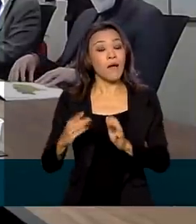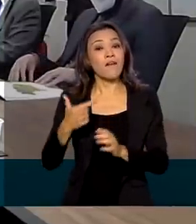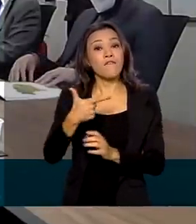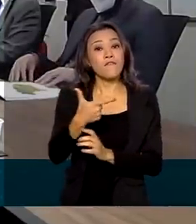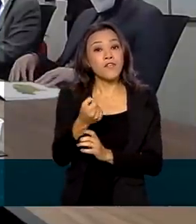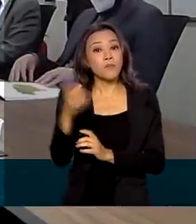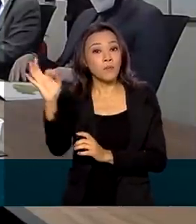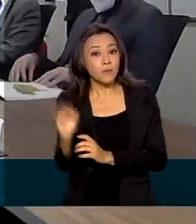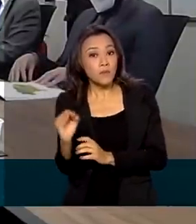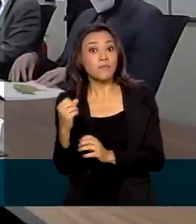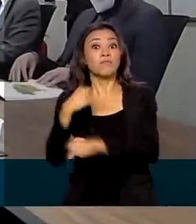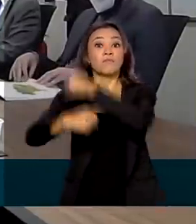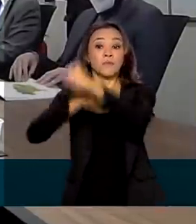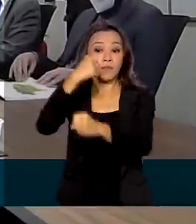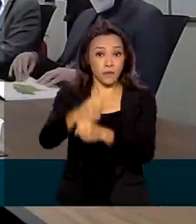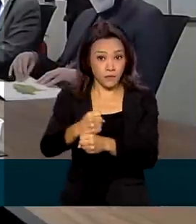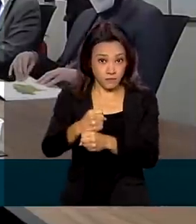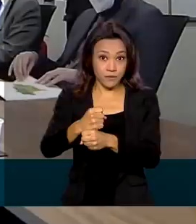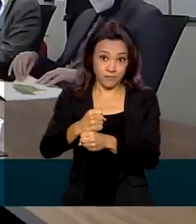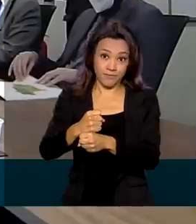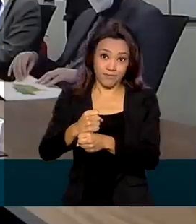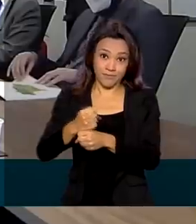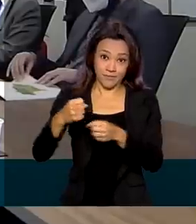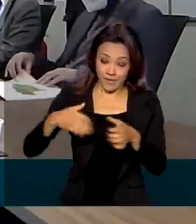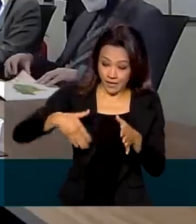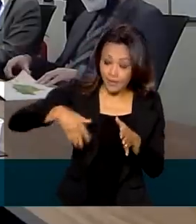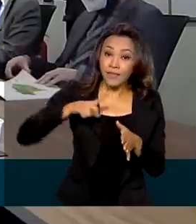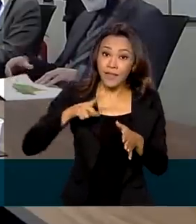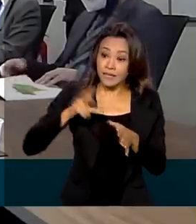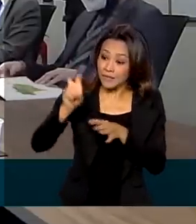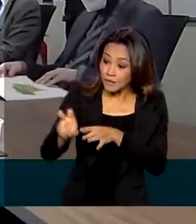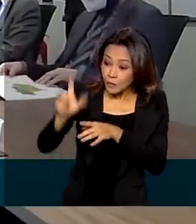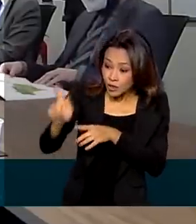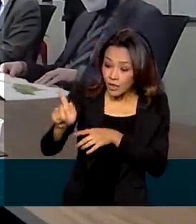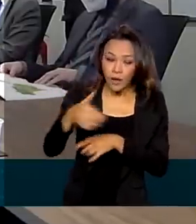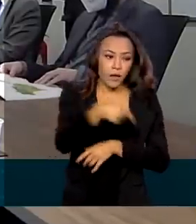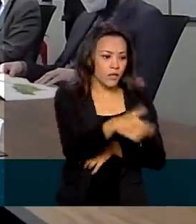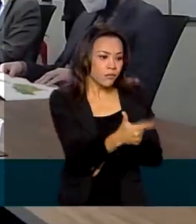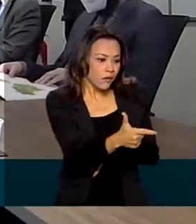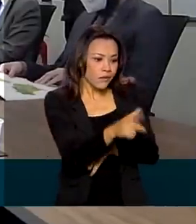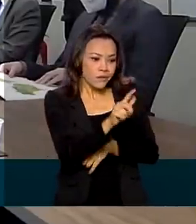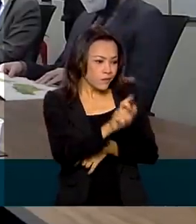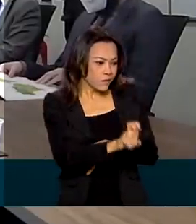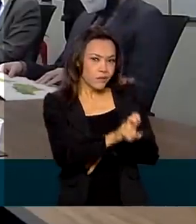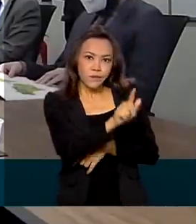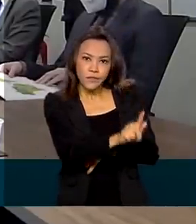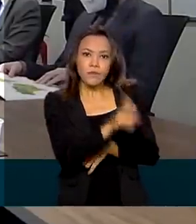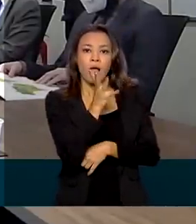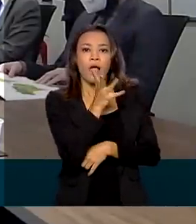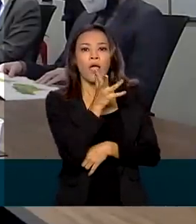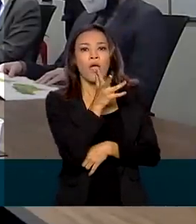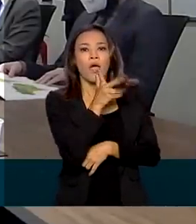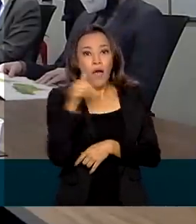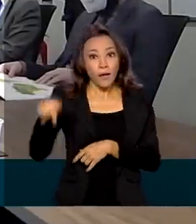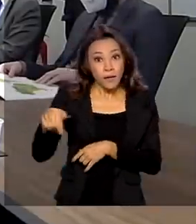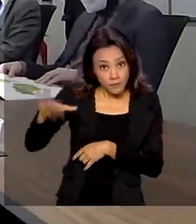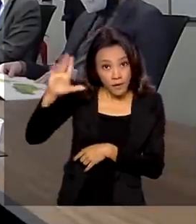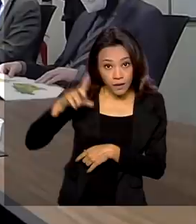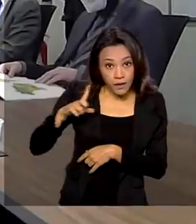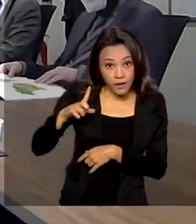com a lavoura que tem 5G. Ao lado de uma lavoura que não tem 5G, ministro, em 5 anos, a que tem